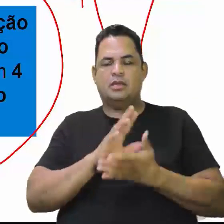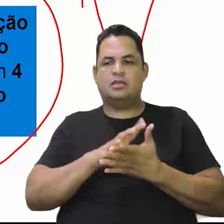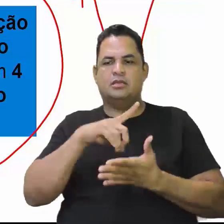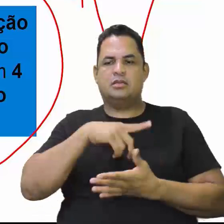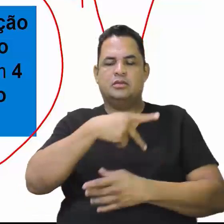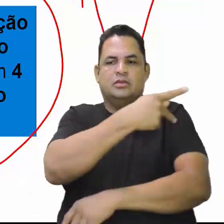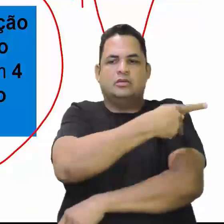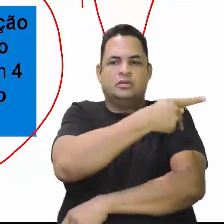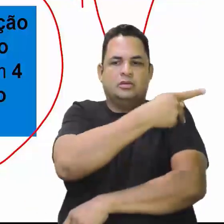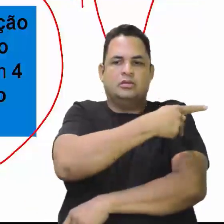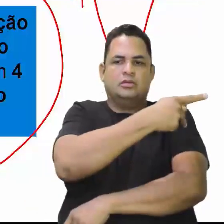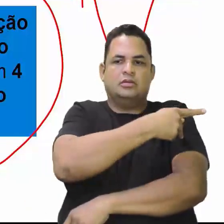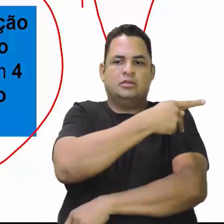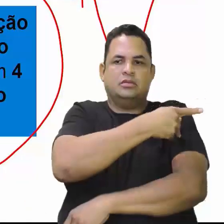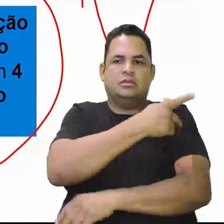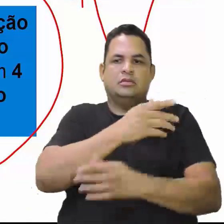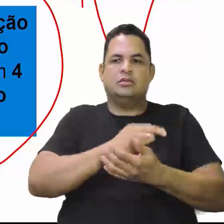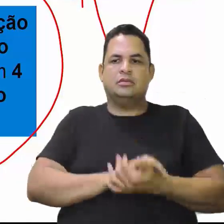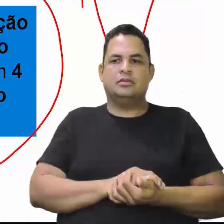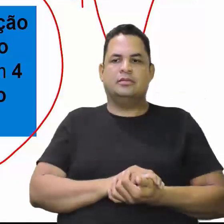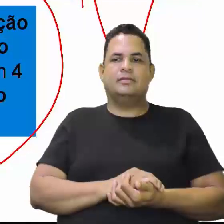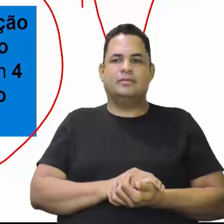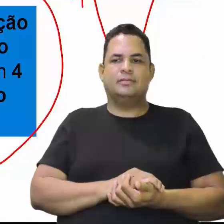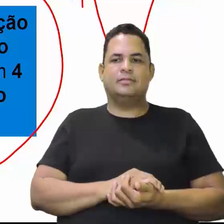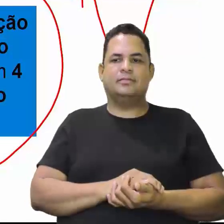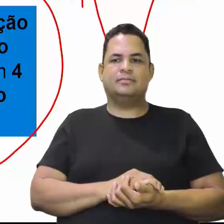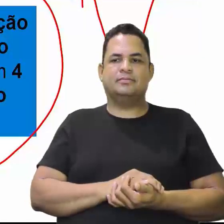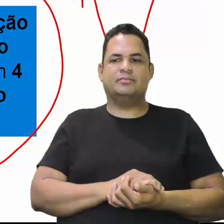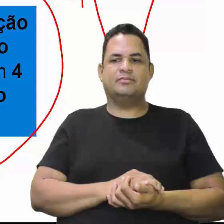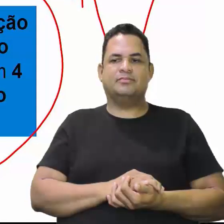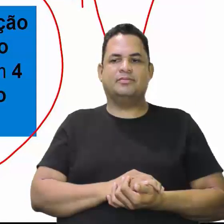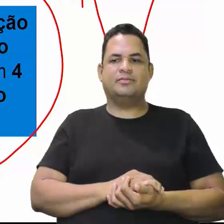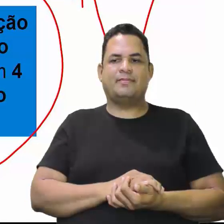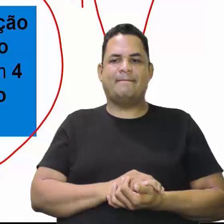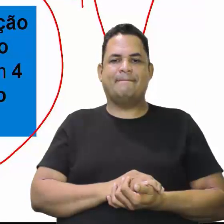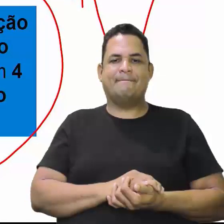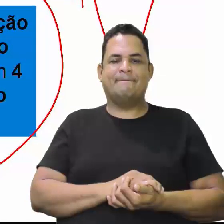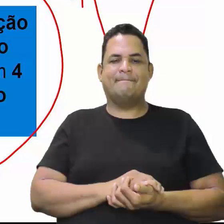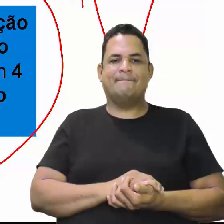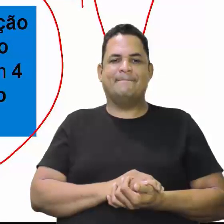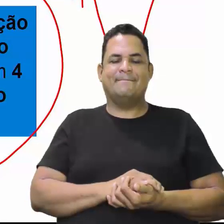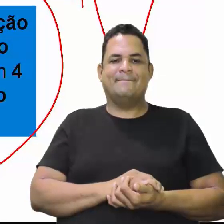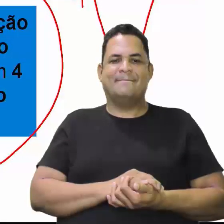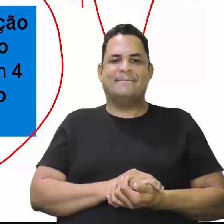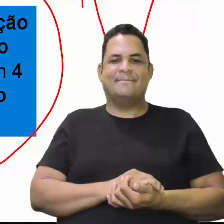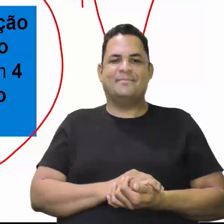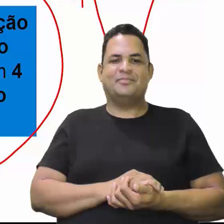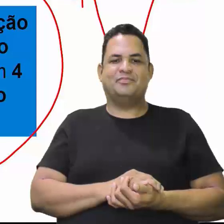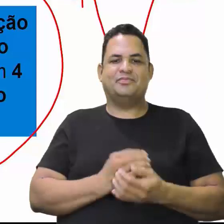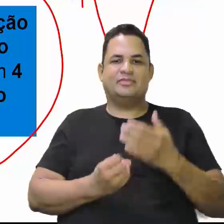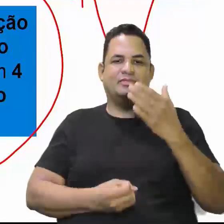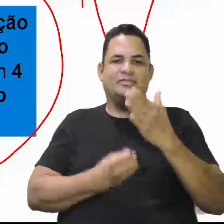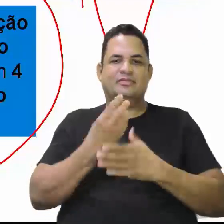Vilhena, tipo Vilhena, aqui, a criação do município aí.